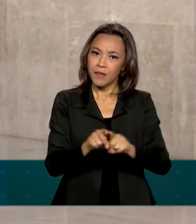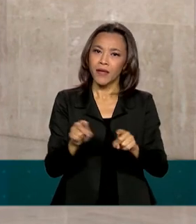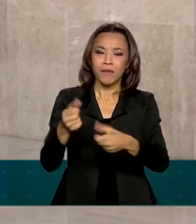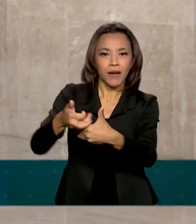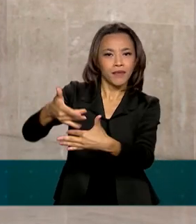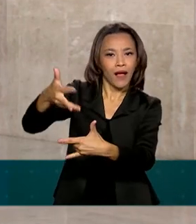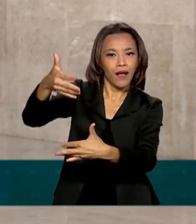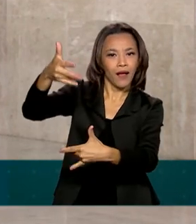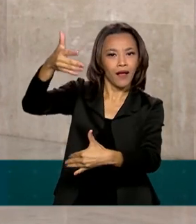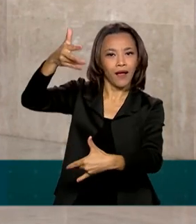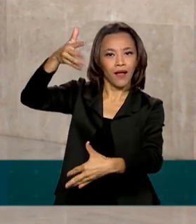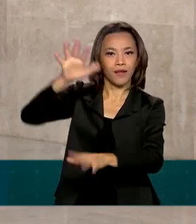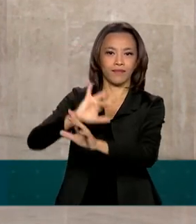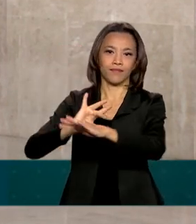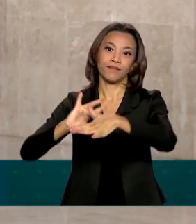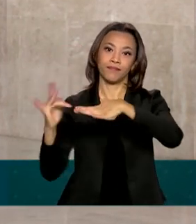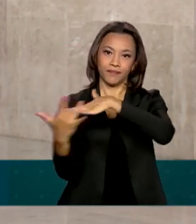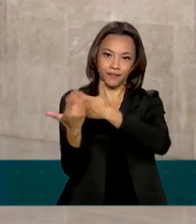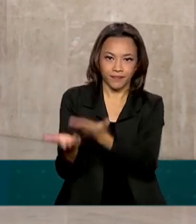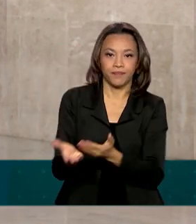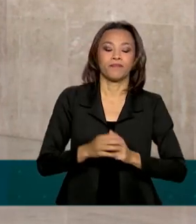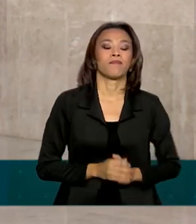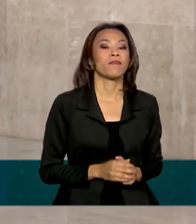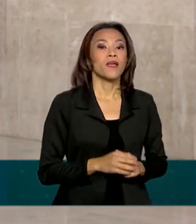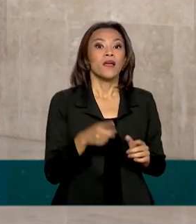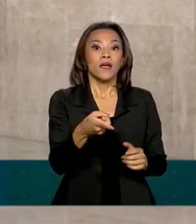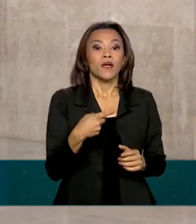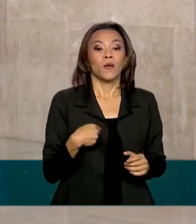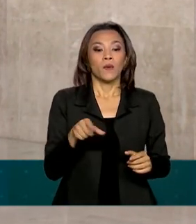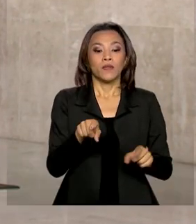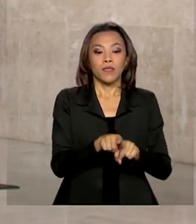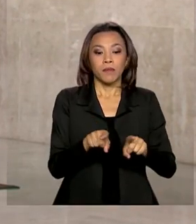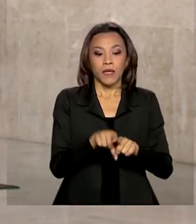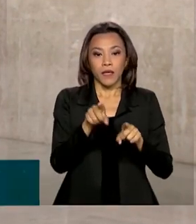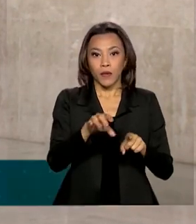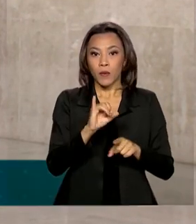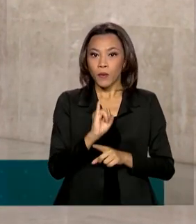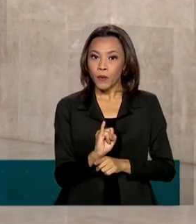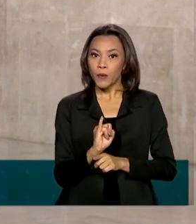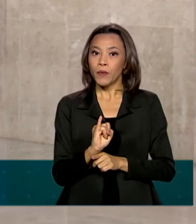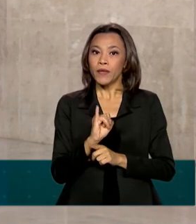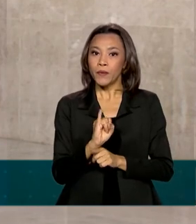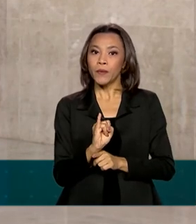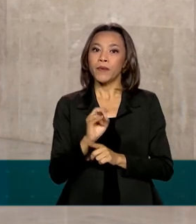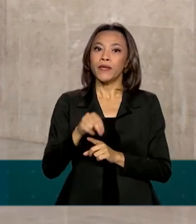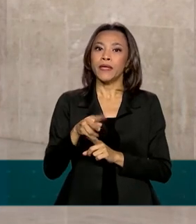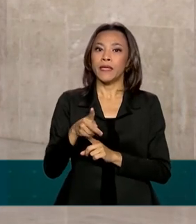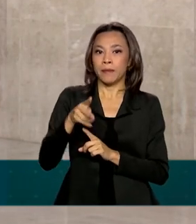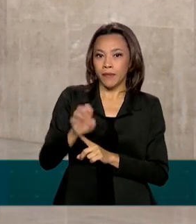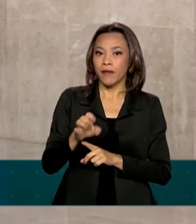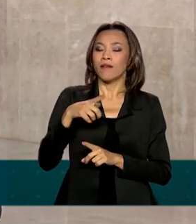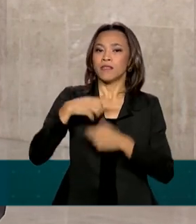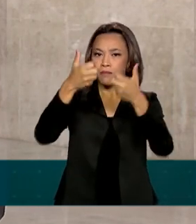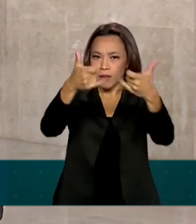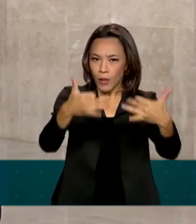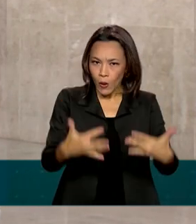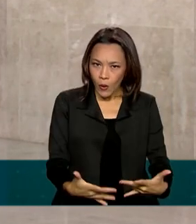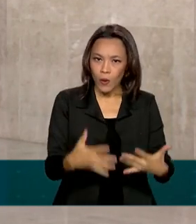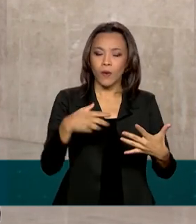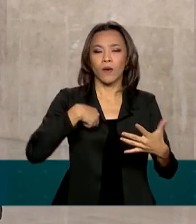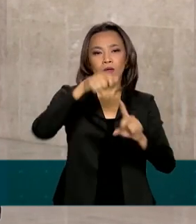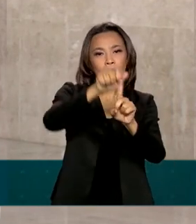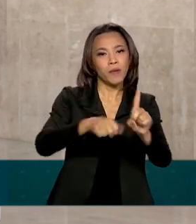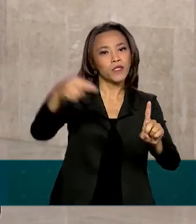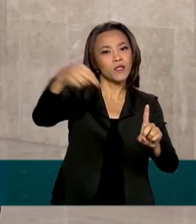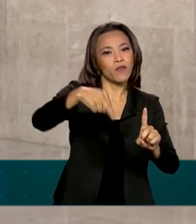redes sociais. Olha Renata, segundo o Instituto Nacional de Pesquisas Espaciais, o INPE, os avisos de desmatamento na Amazônia neste mês